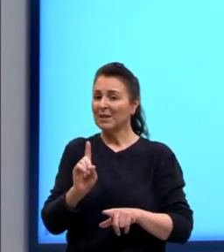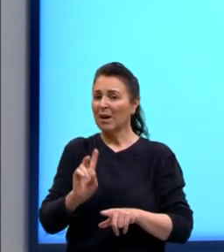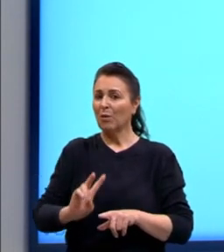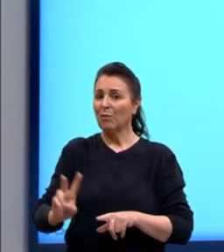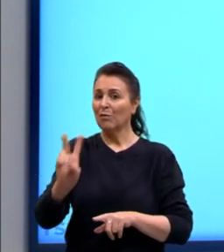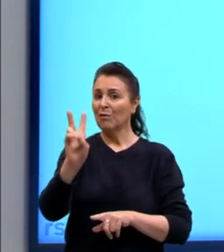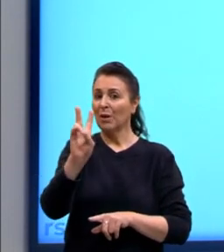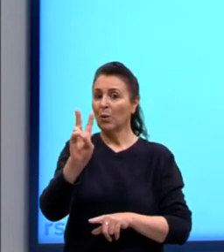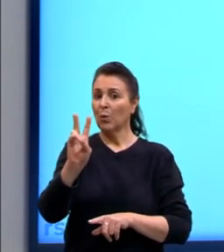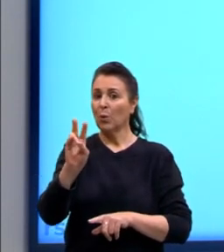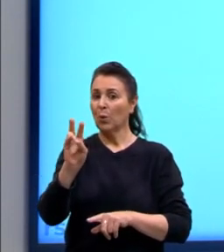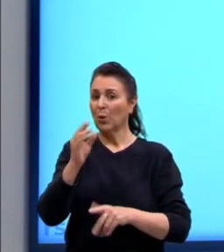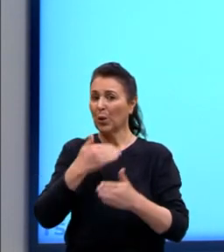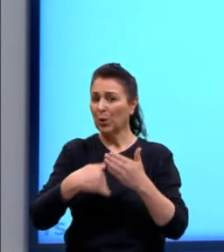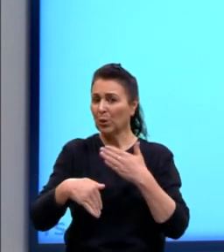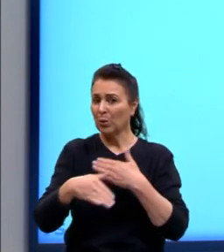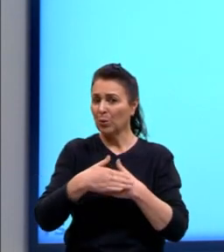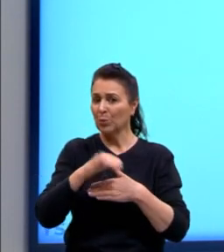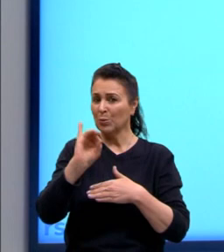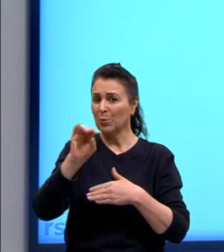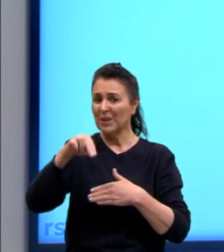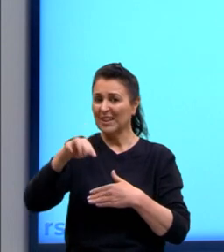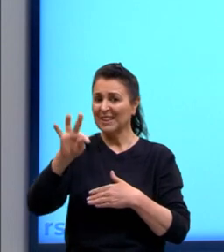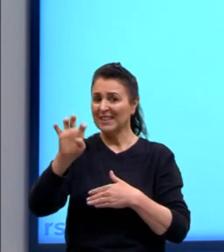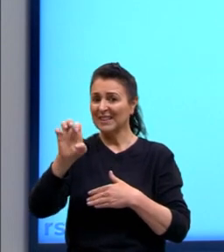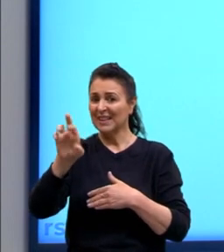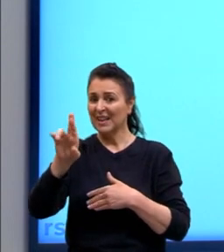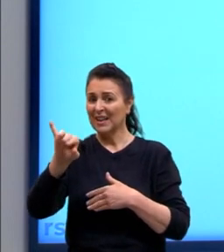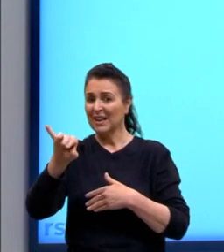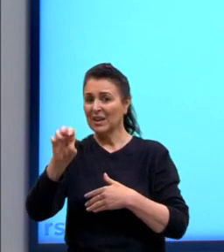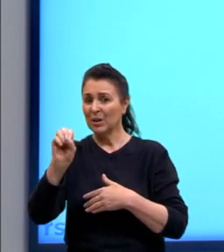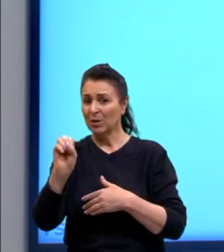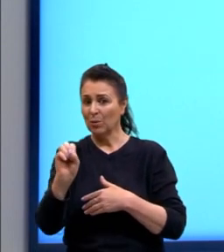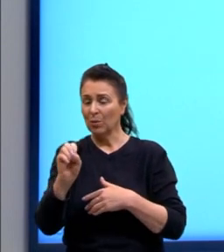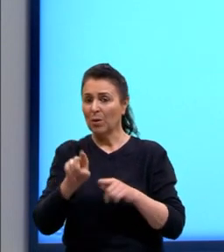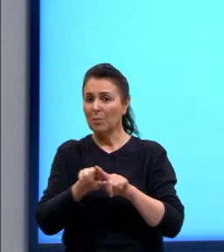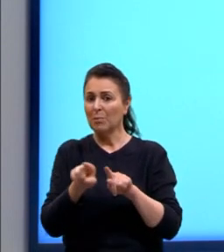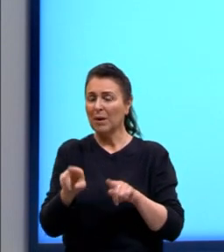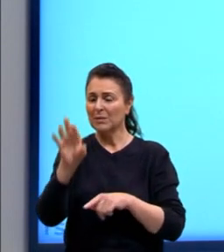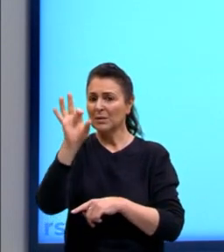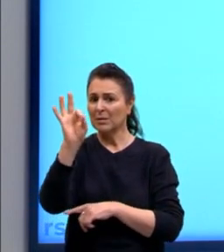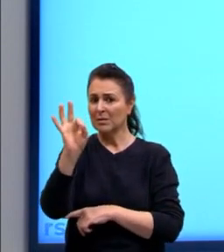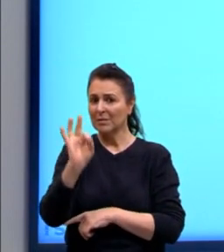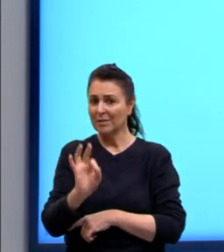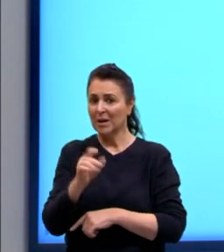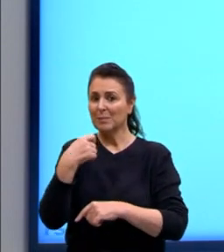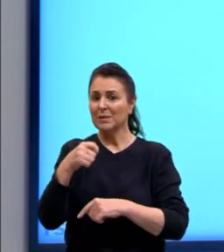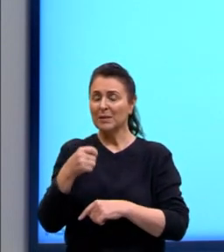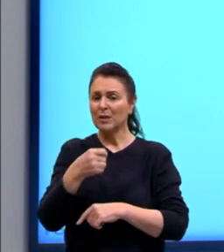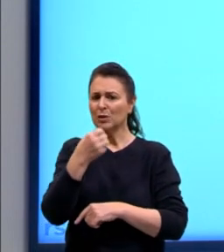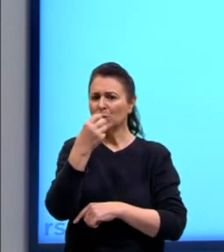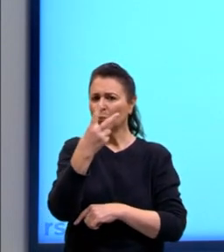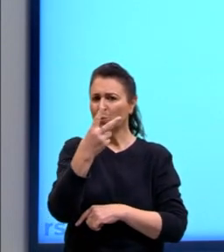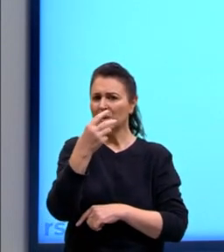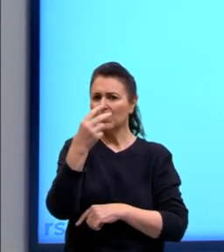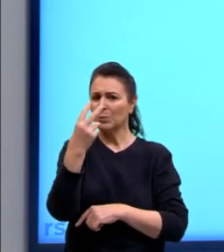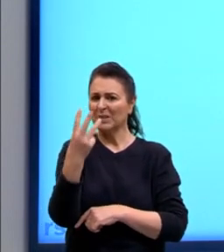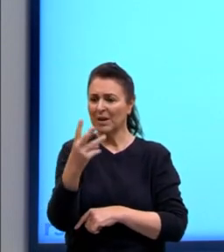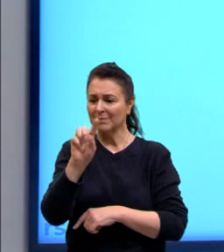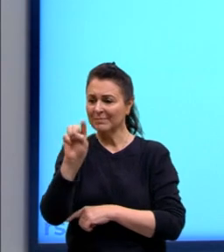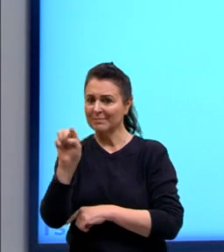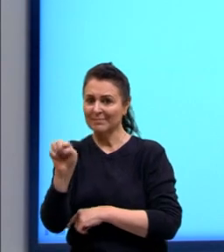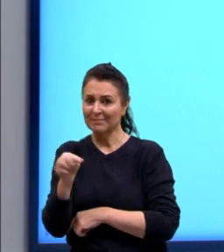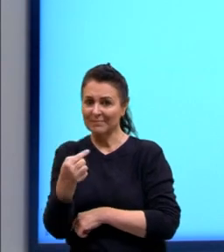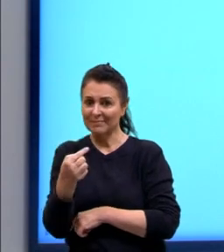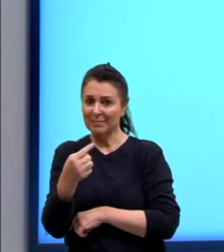inteiro. Mas, como nós estamos trabalhando com porcentagem, nós precisamos ali de 2 a 3 casas decimais para